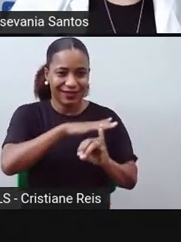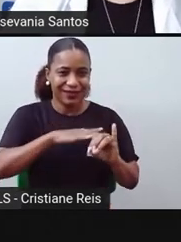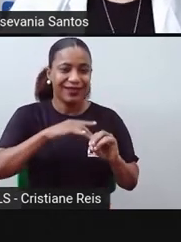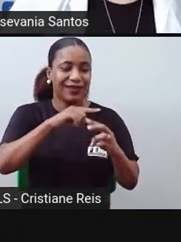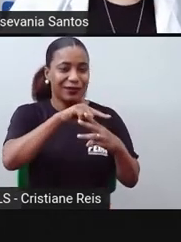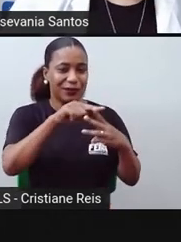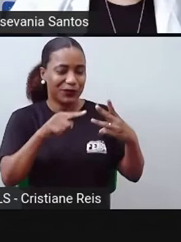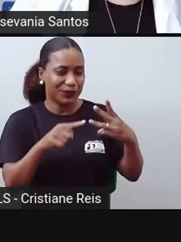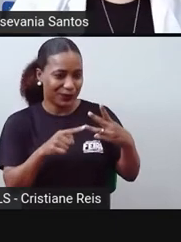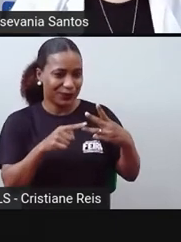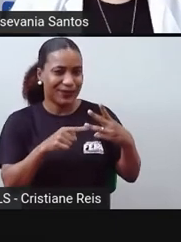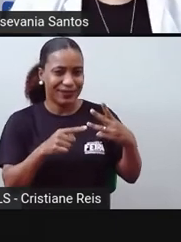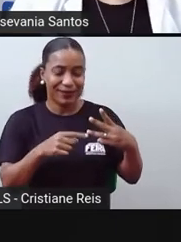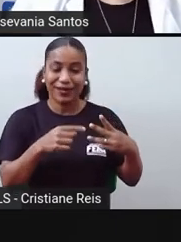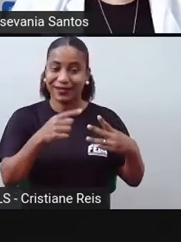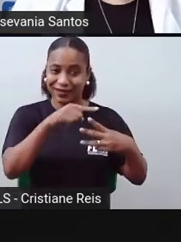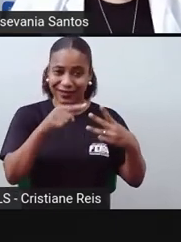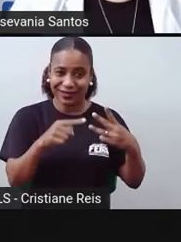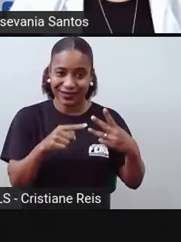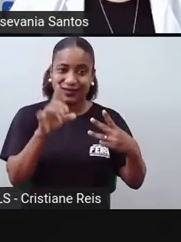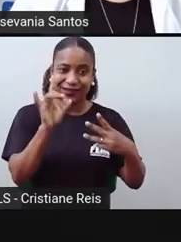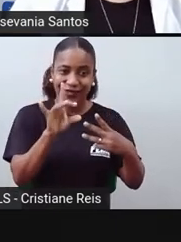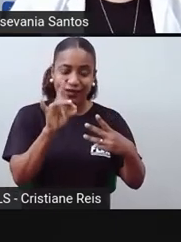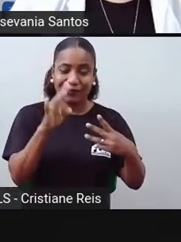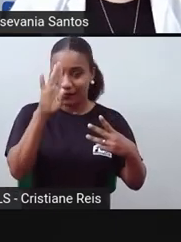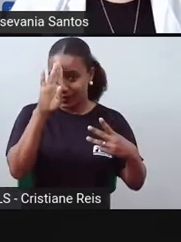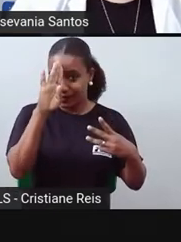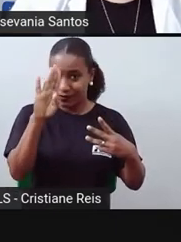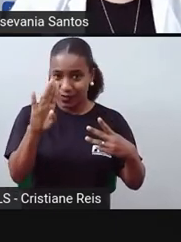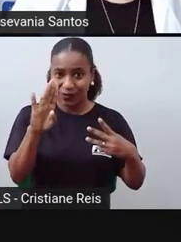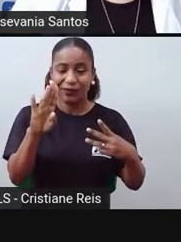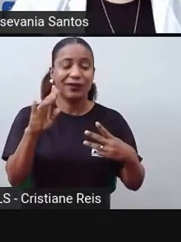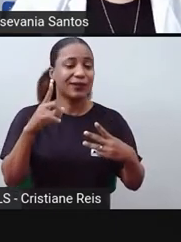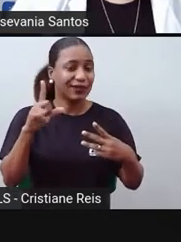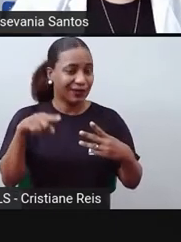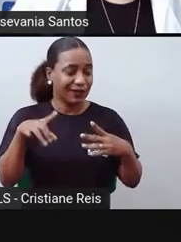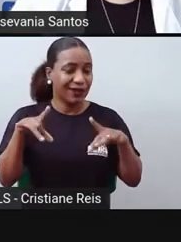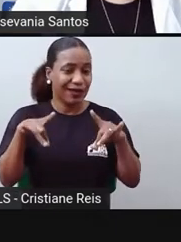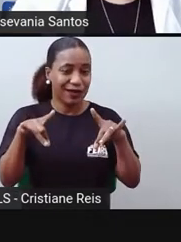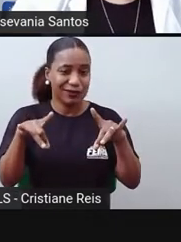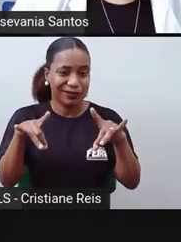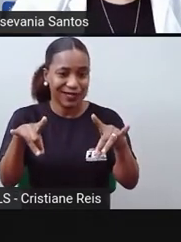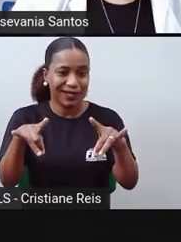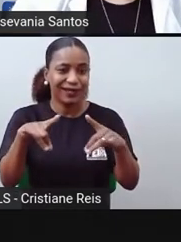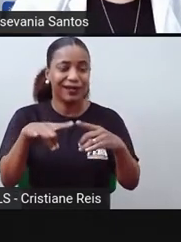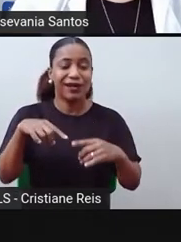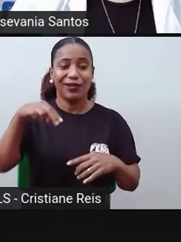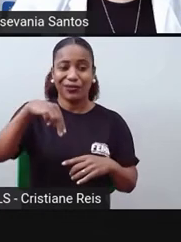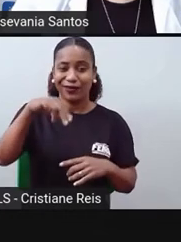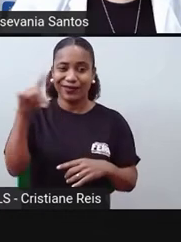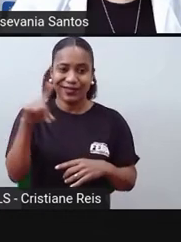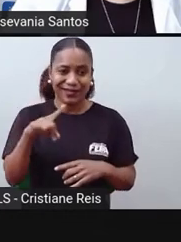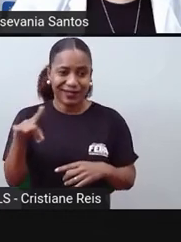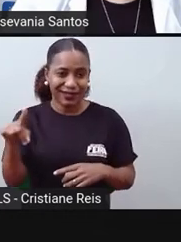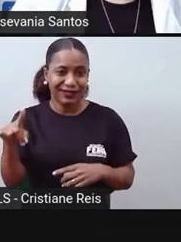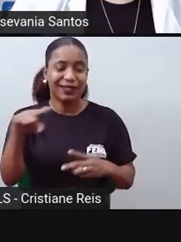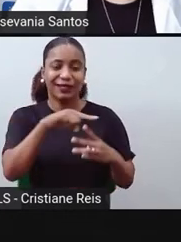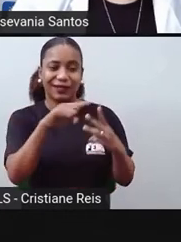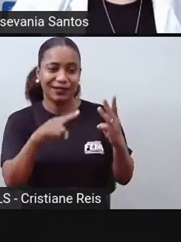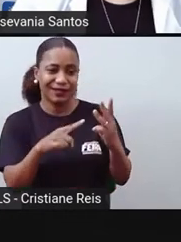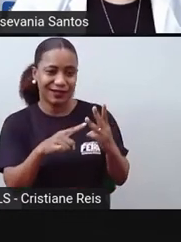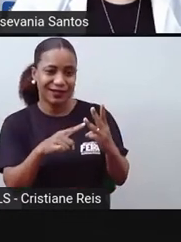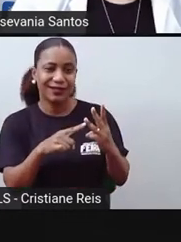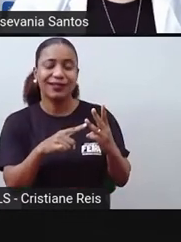maiores da Austrália e da Nova Zelândia e essas outras ilhas menores elas são agrupadas assim, né? Por essa divisão